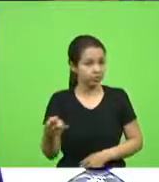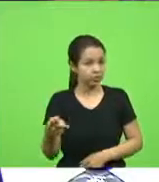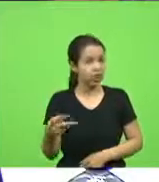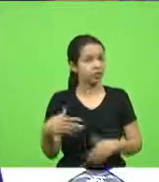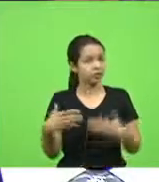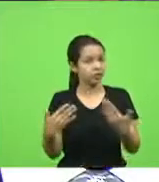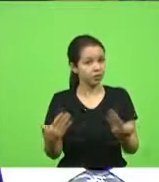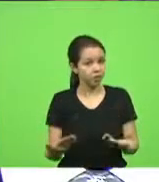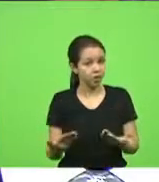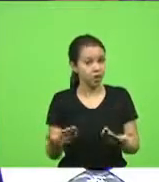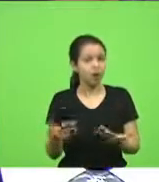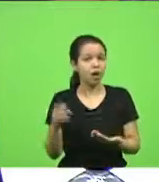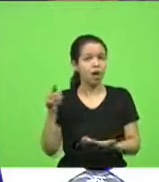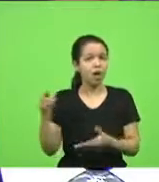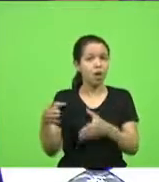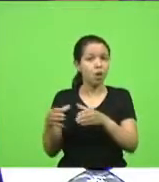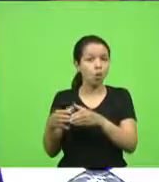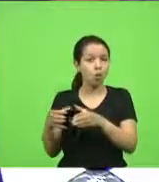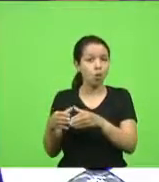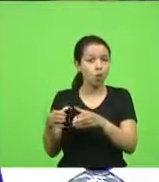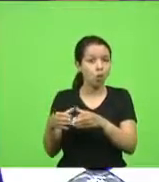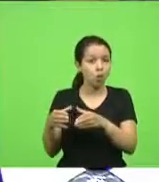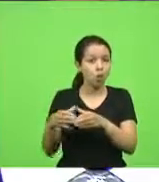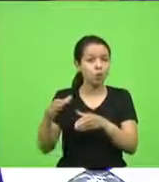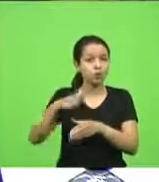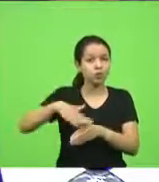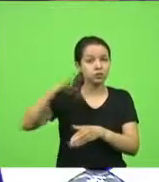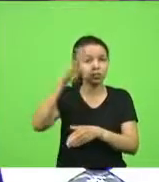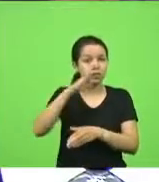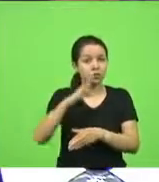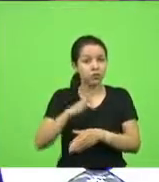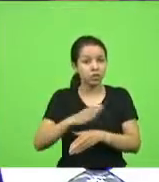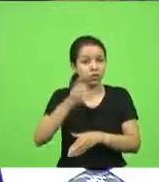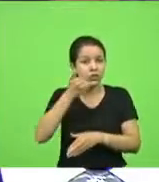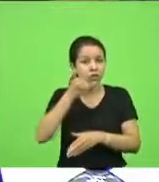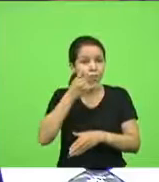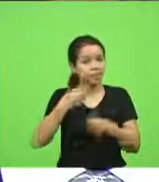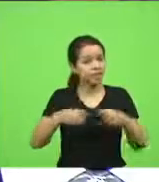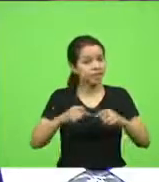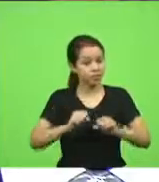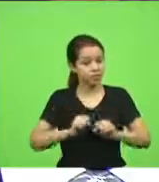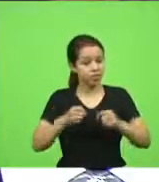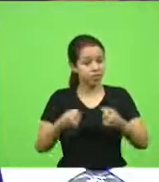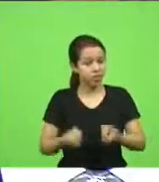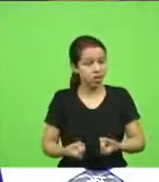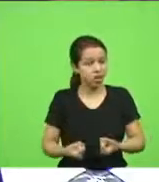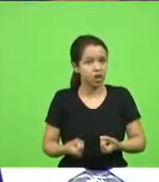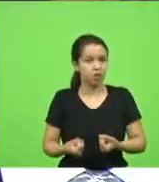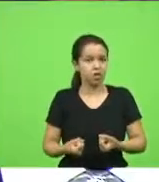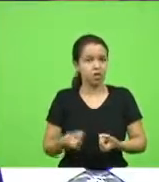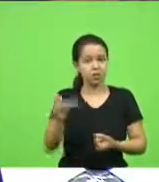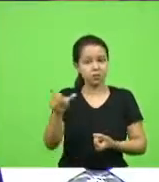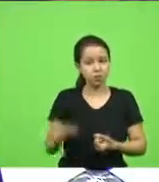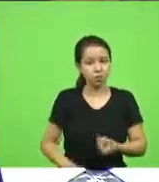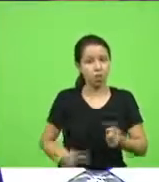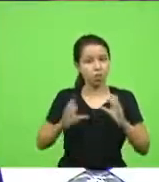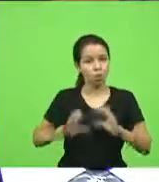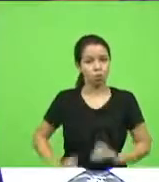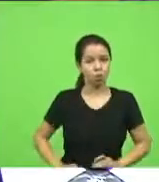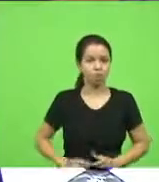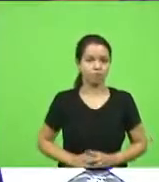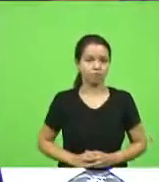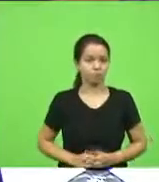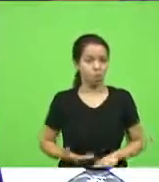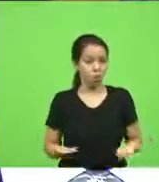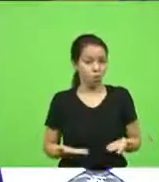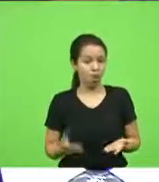Telecomunicações tem que defender o consumidor. Hoje ela defende as empresas. Nós precisamos que tenha